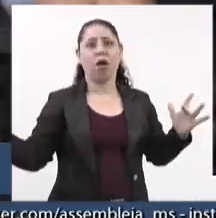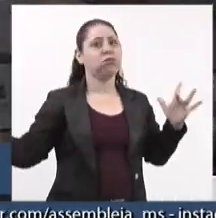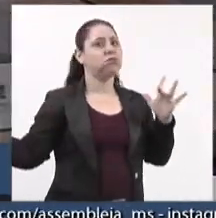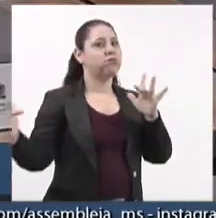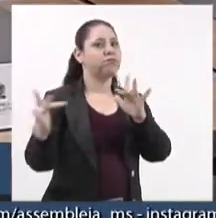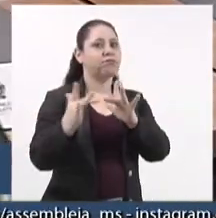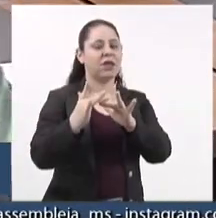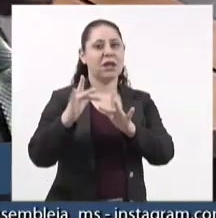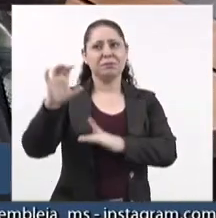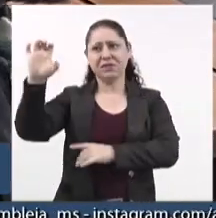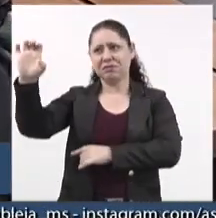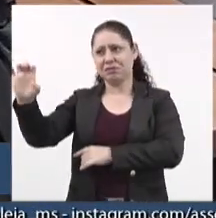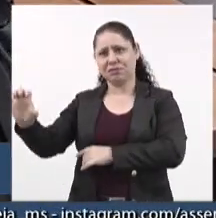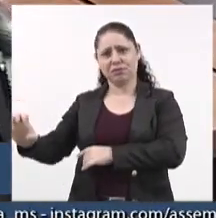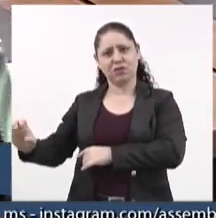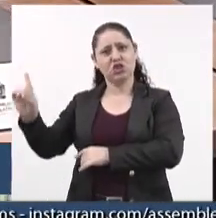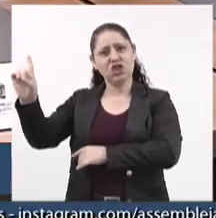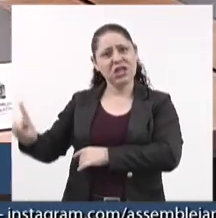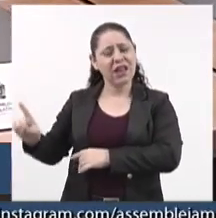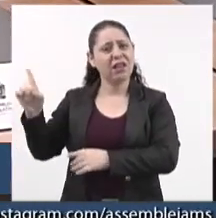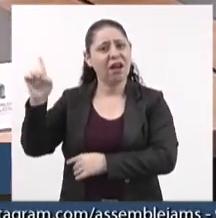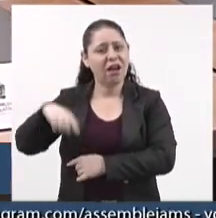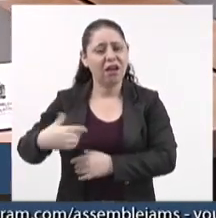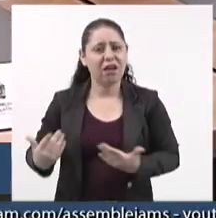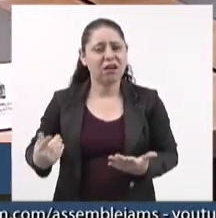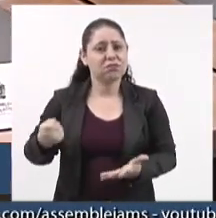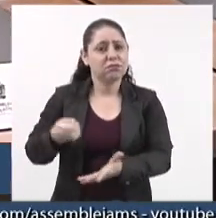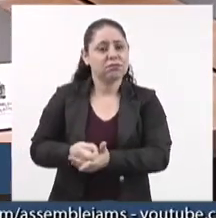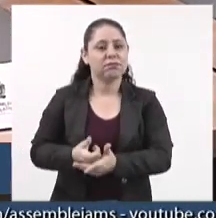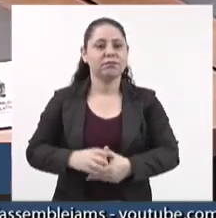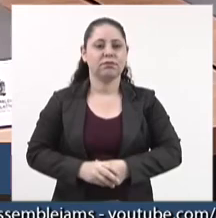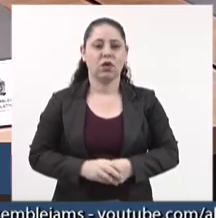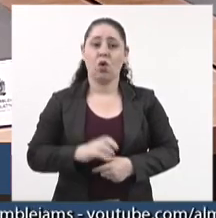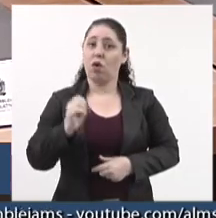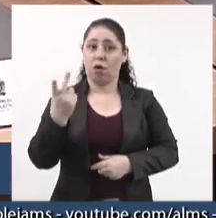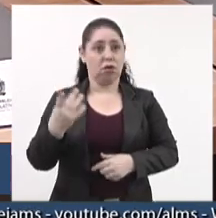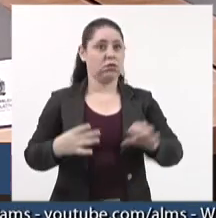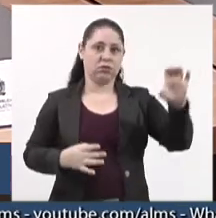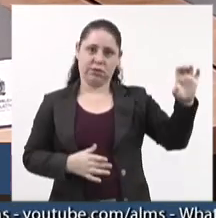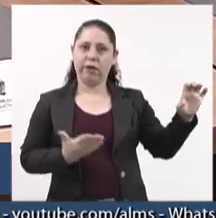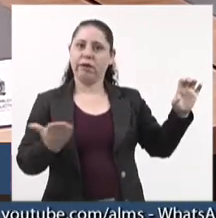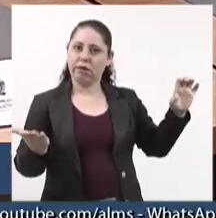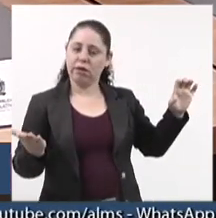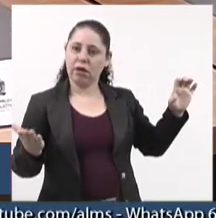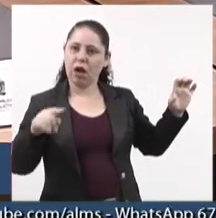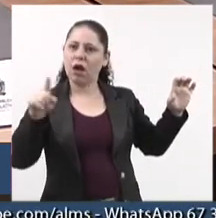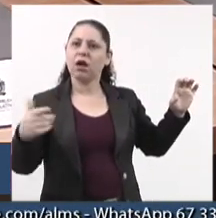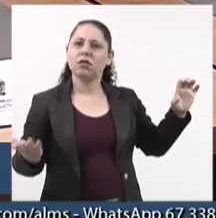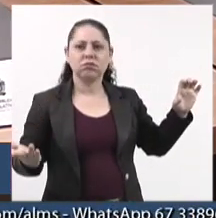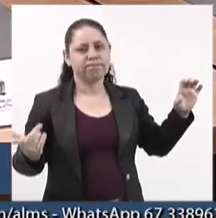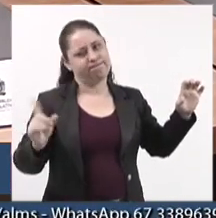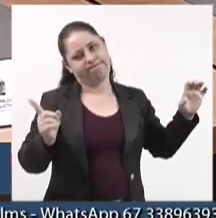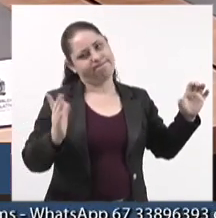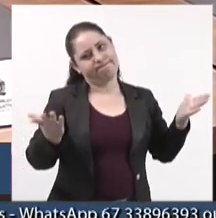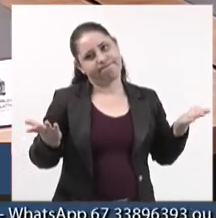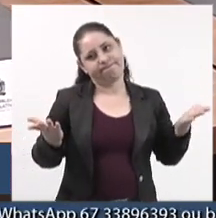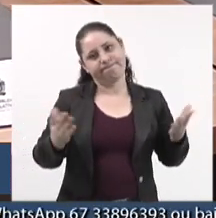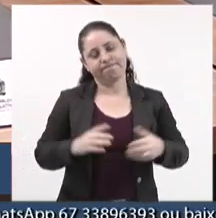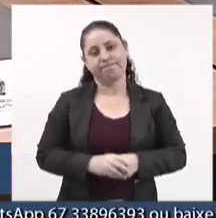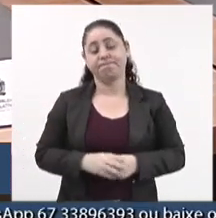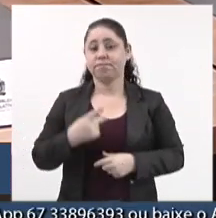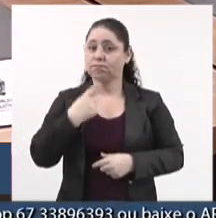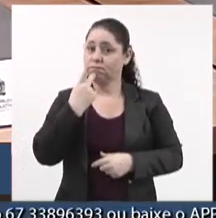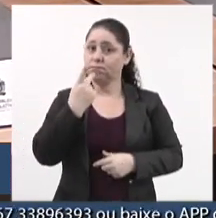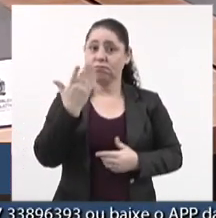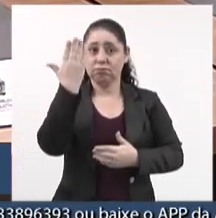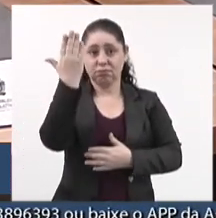Tavares, é de extrema direita. Ou o senhor é de esquerda? Não é, né? Então, eu estou